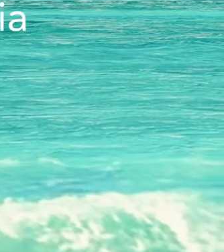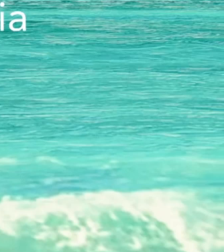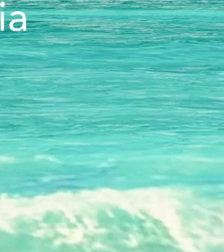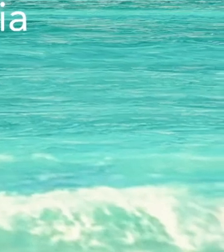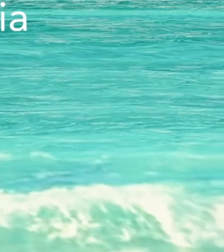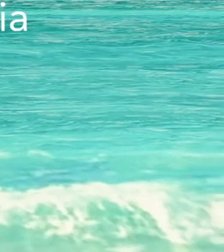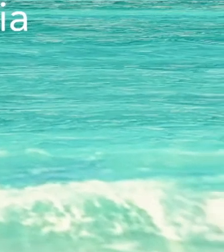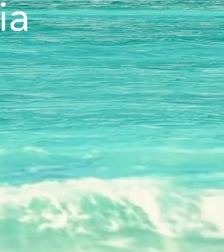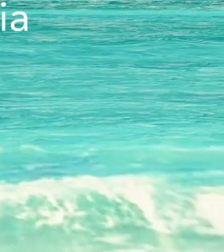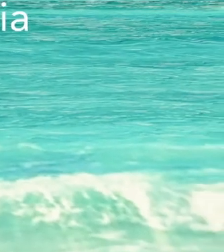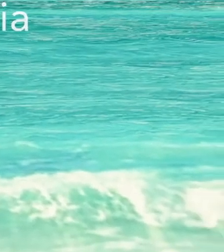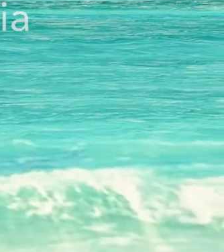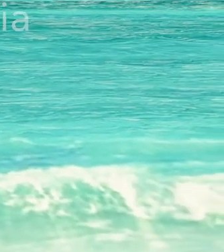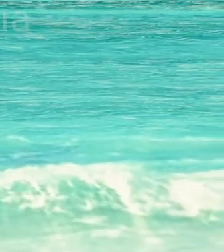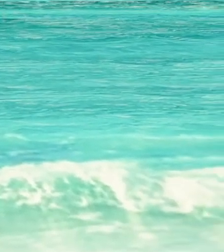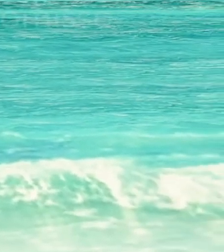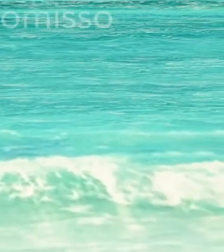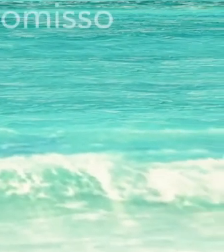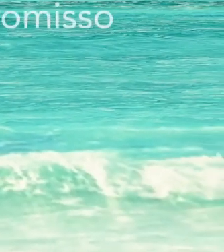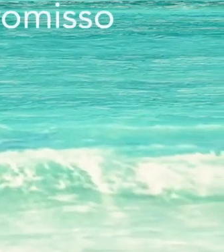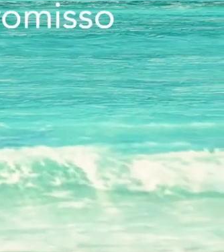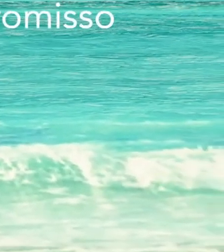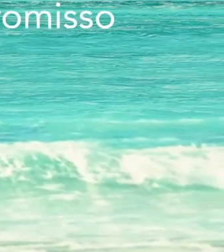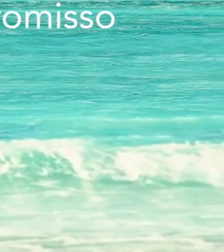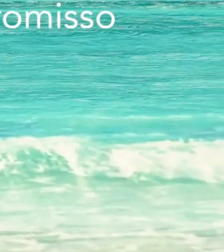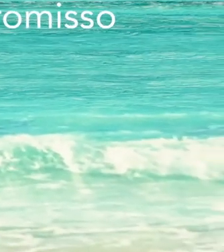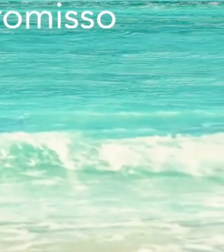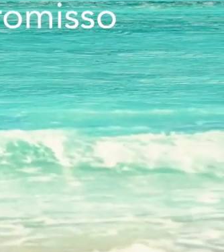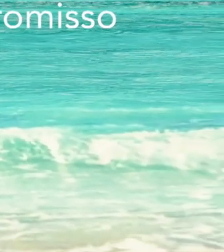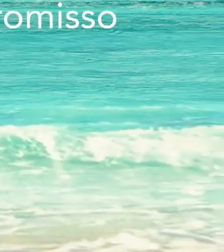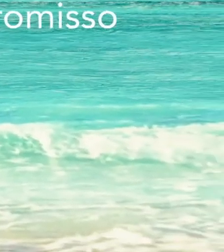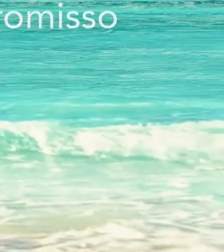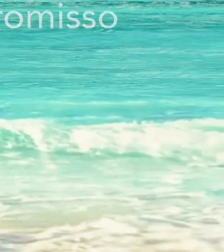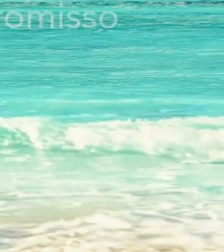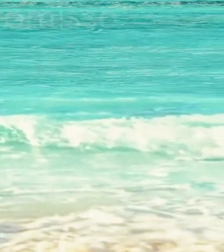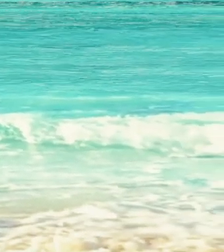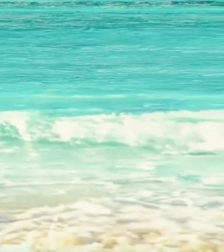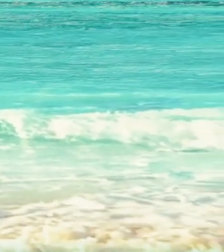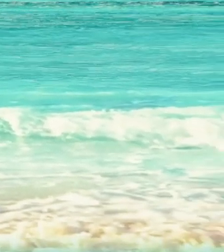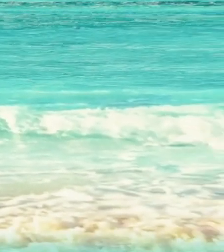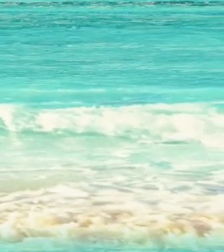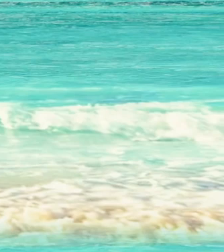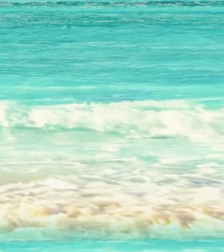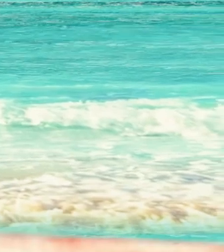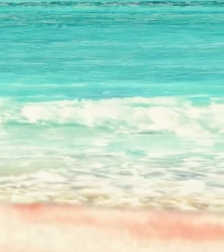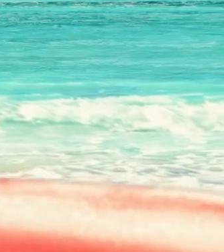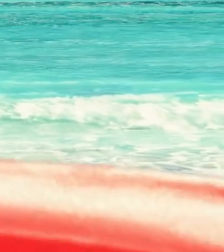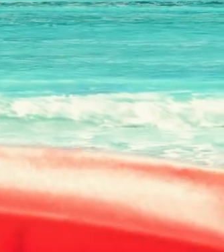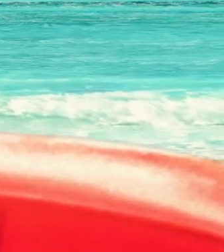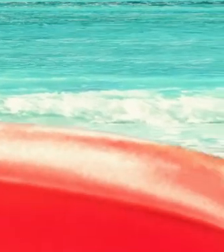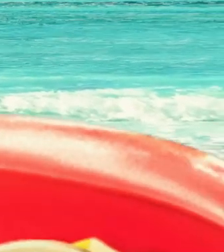você